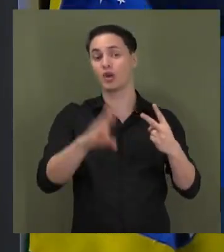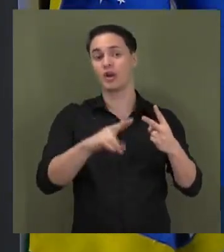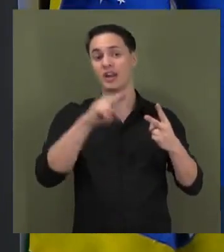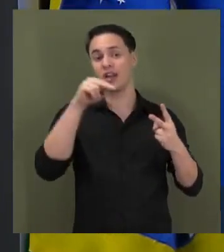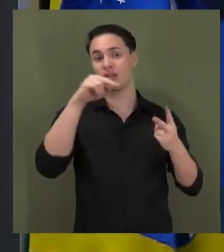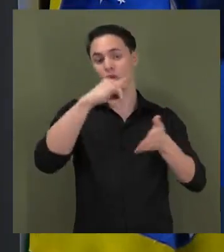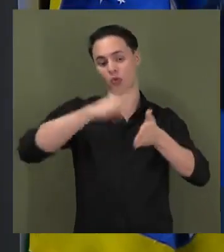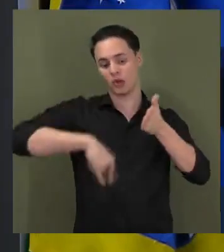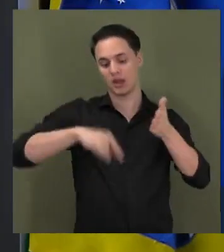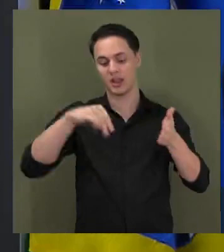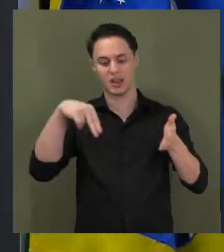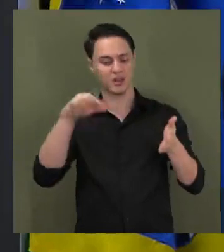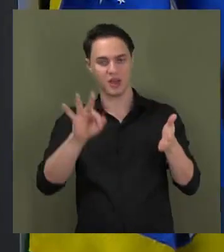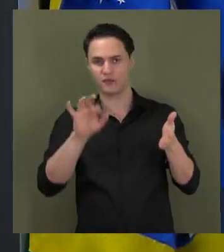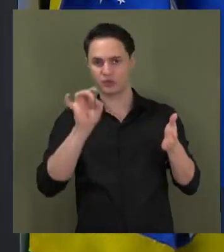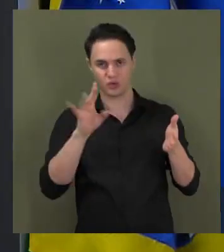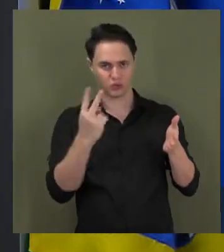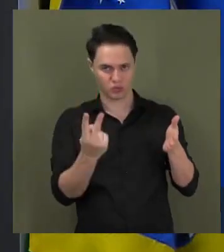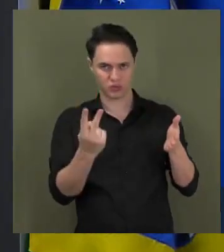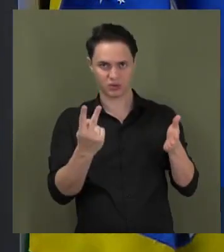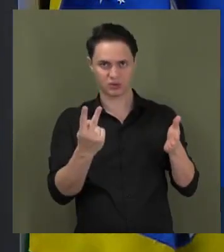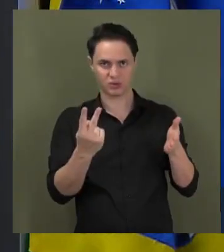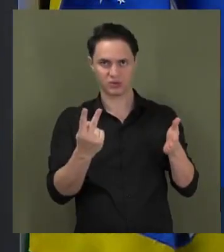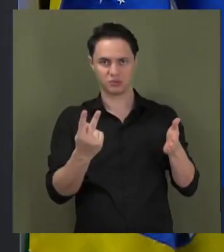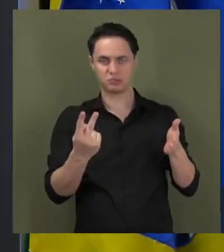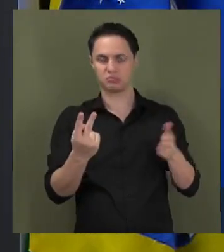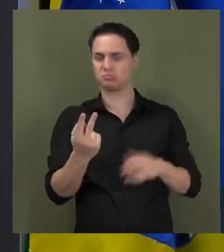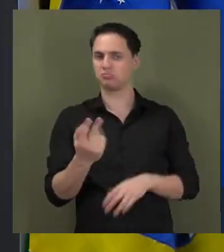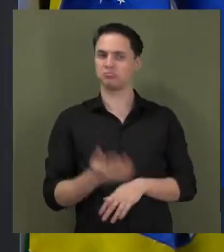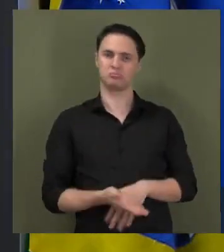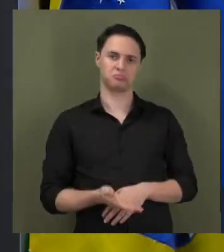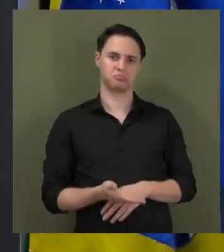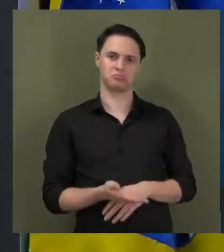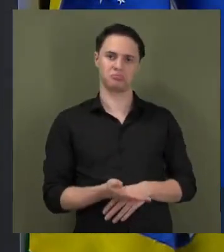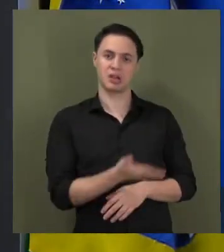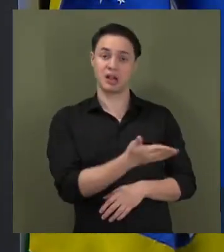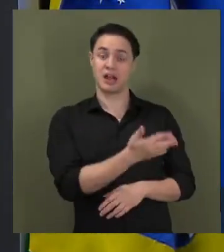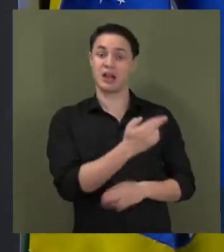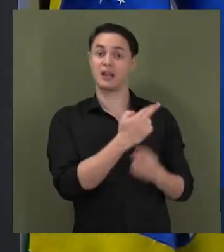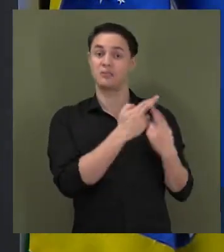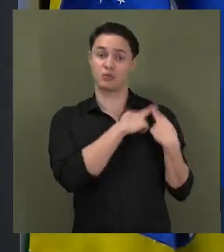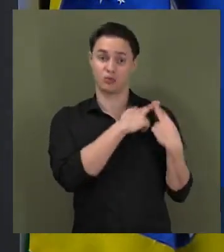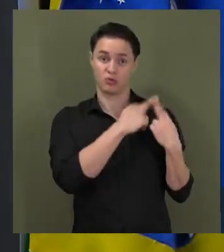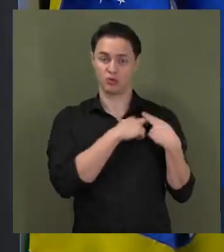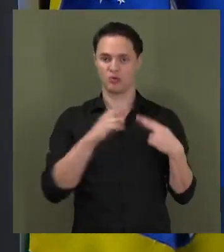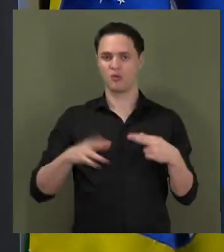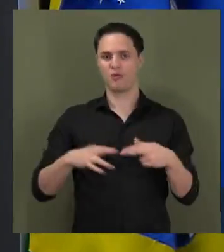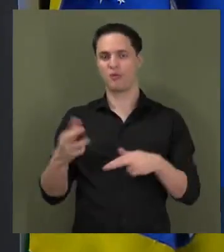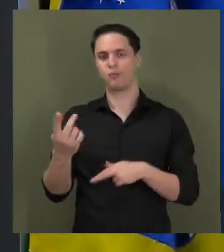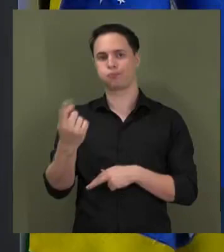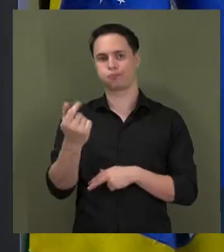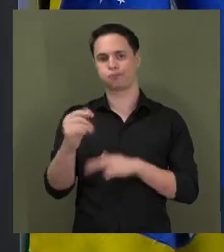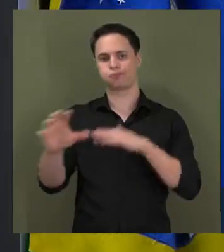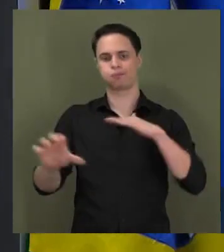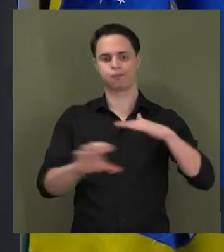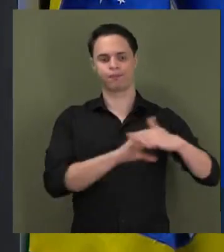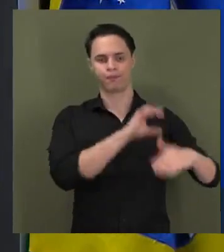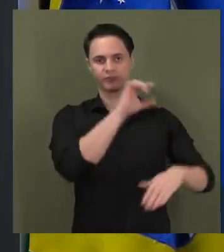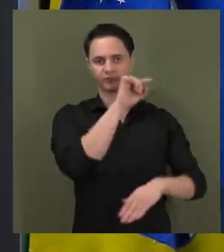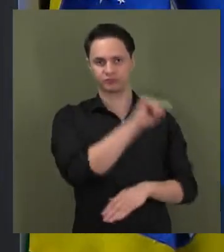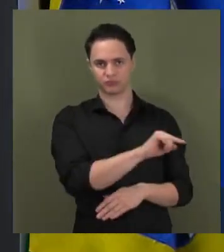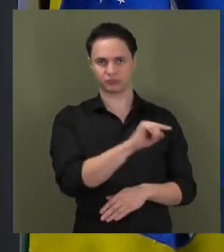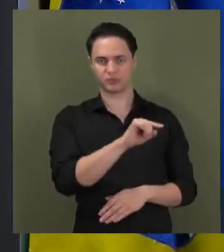em toda a sua história. Foi responsável por faturar para o